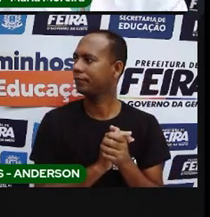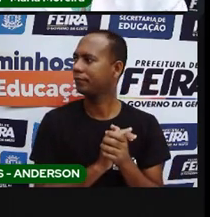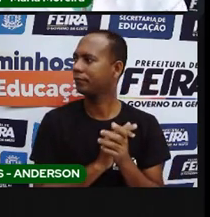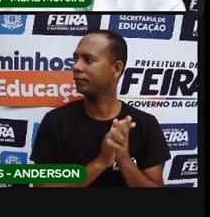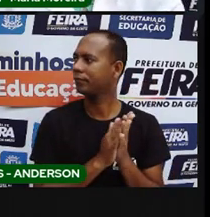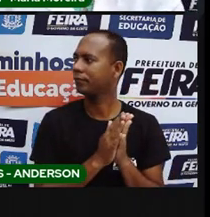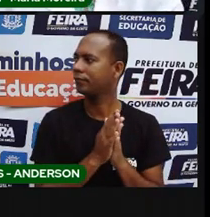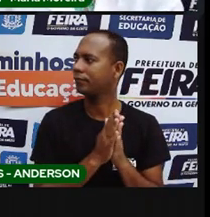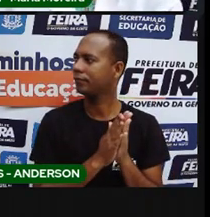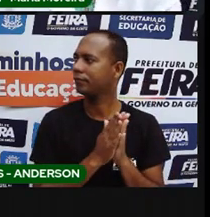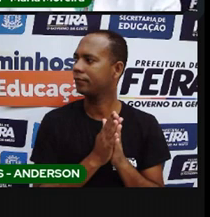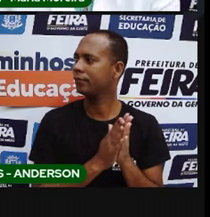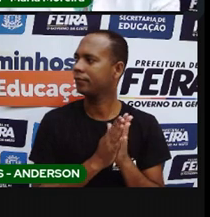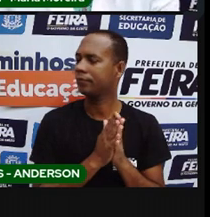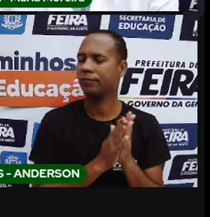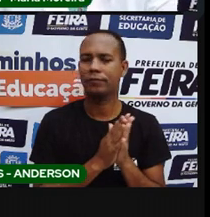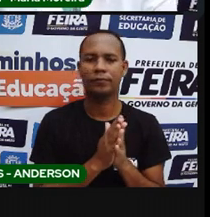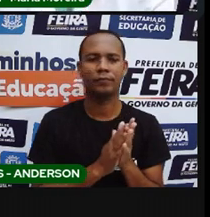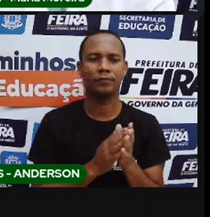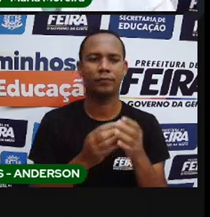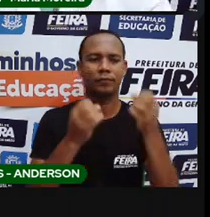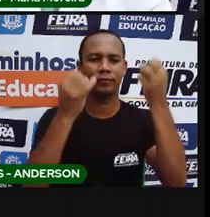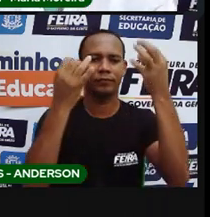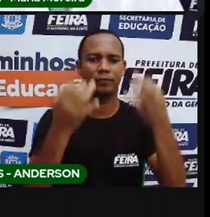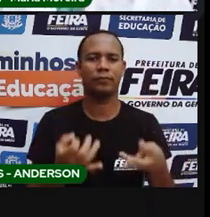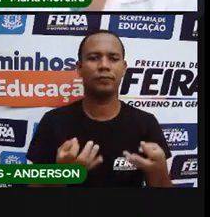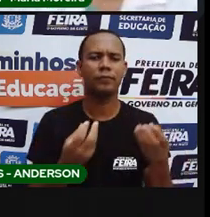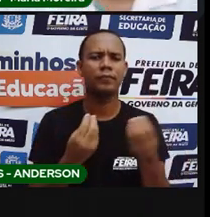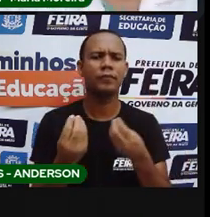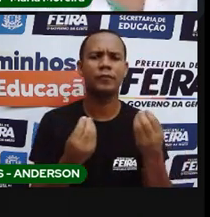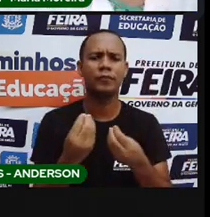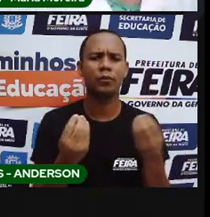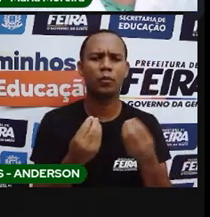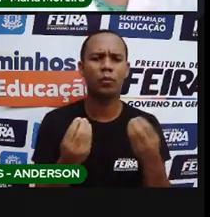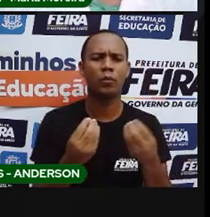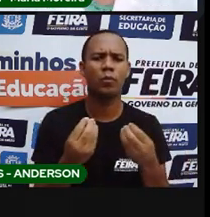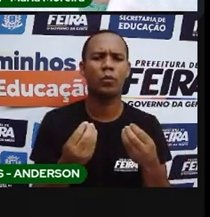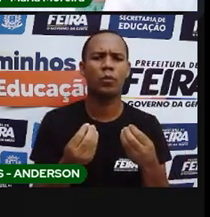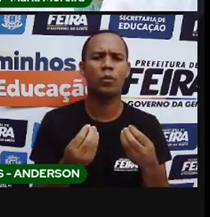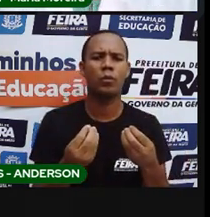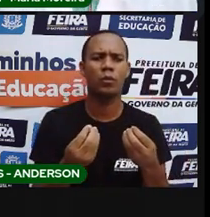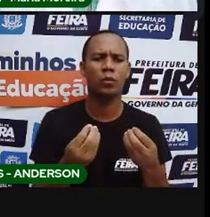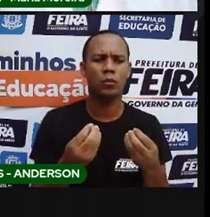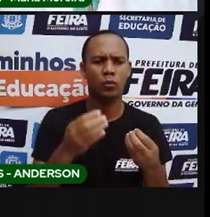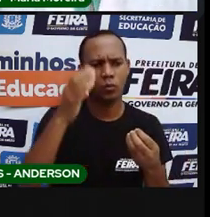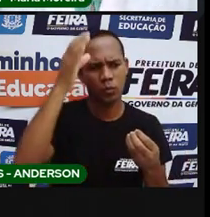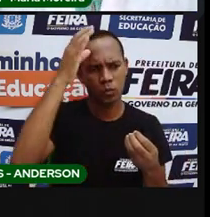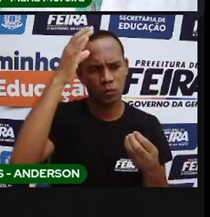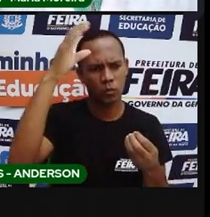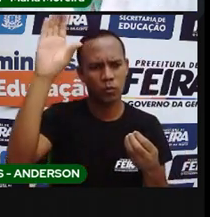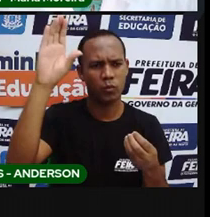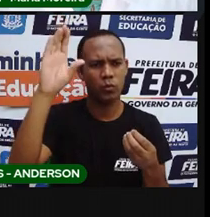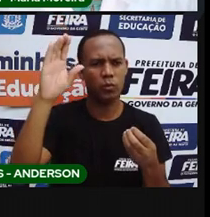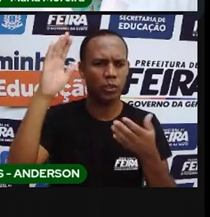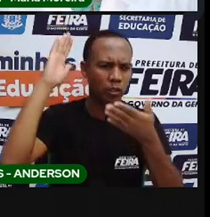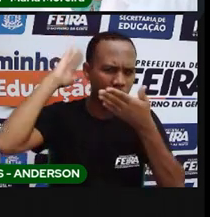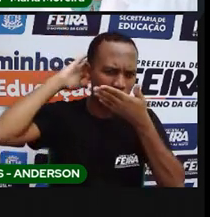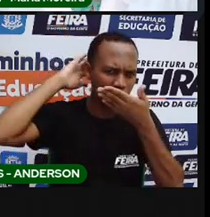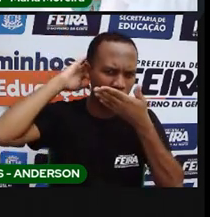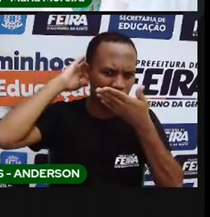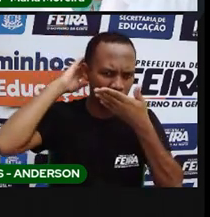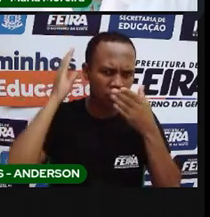E aí ele fala, na verdade, sobre a relação dos indígenas com